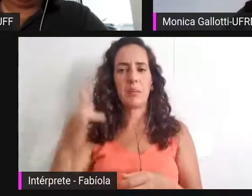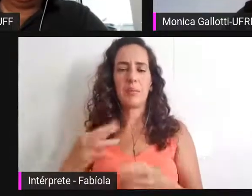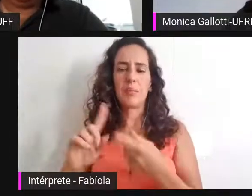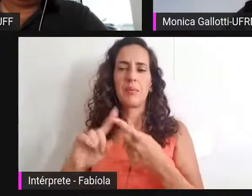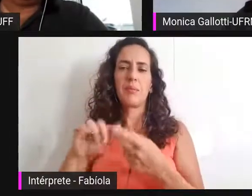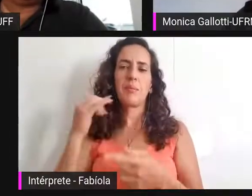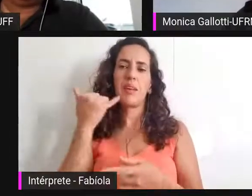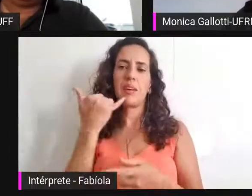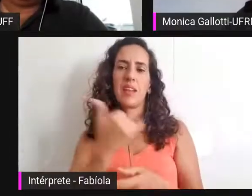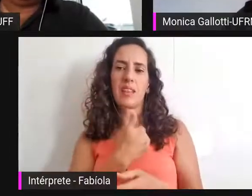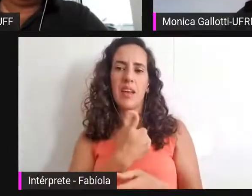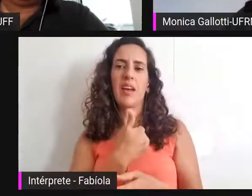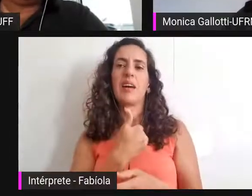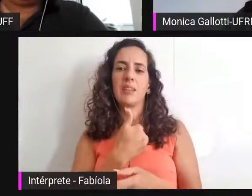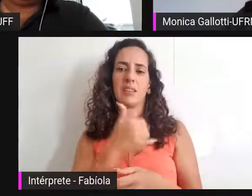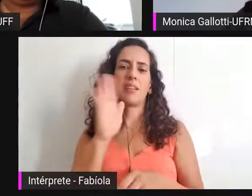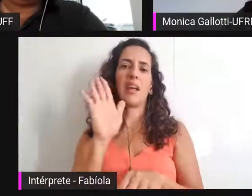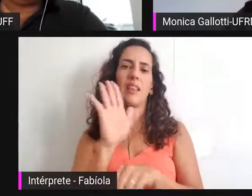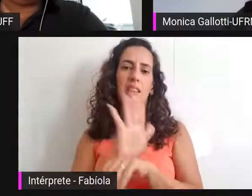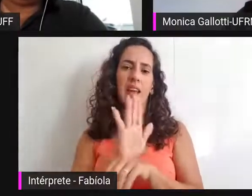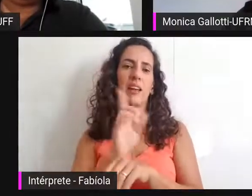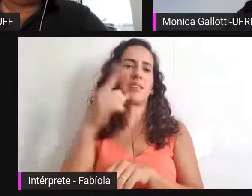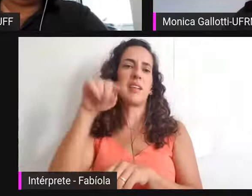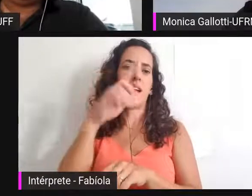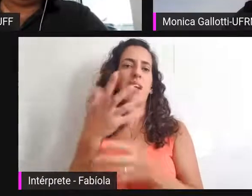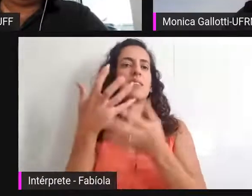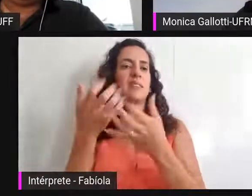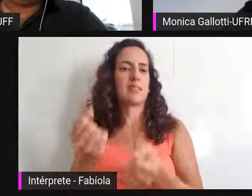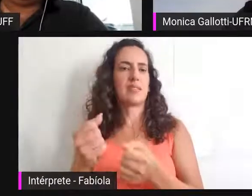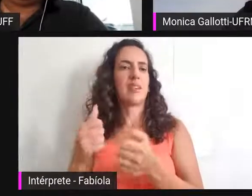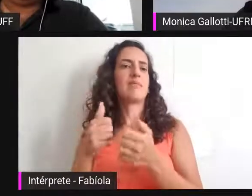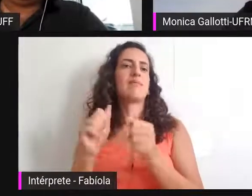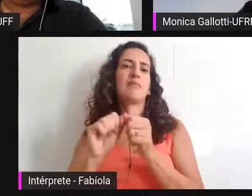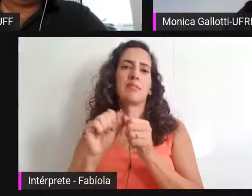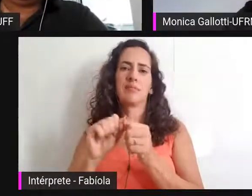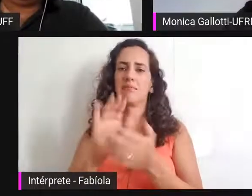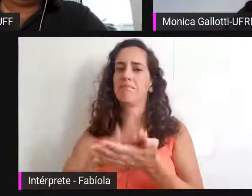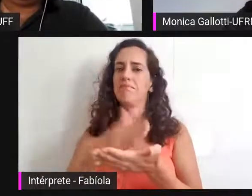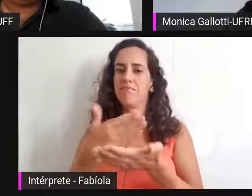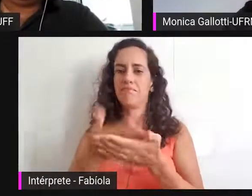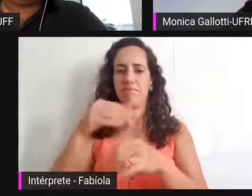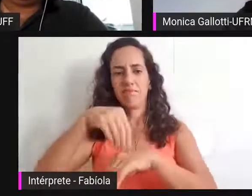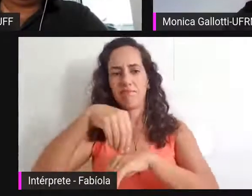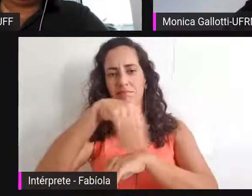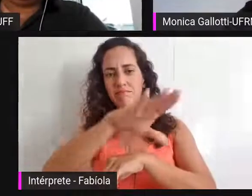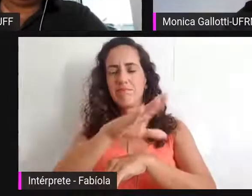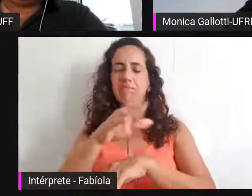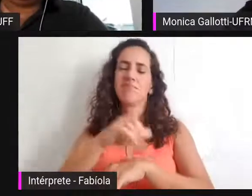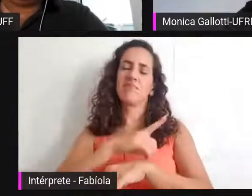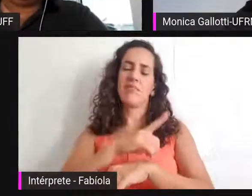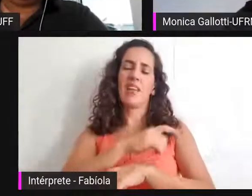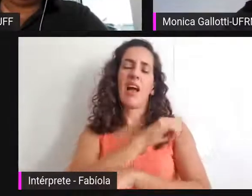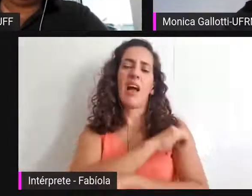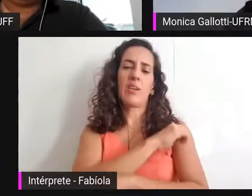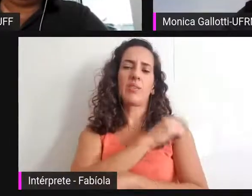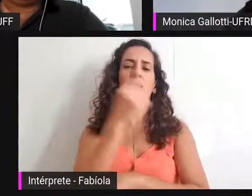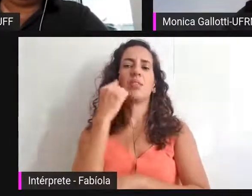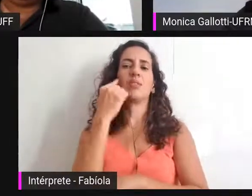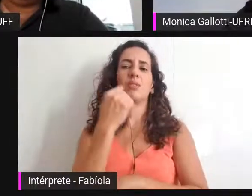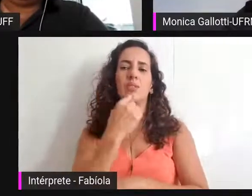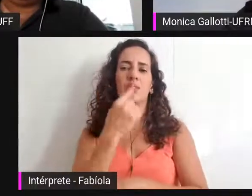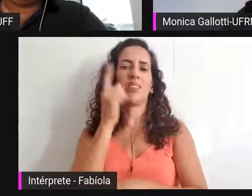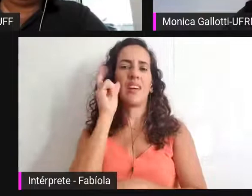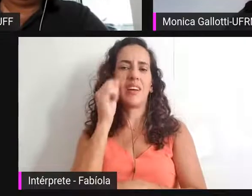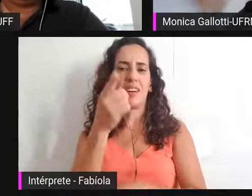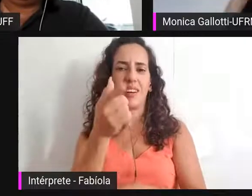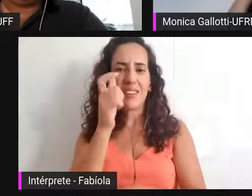que aqui de forma abnegada fazer a tradução para a nossa aluna a Ana que está nos